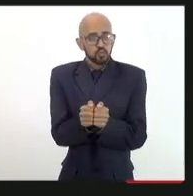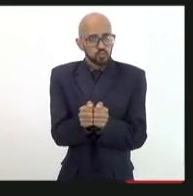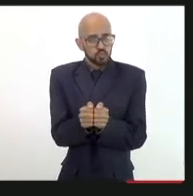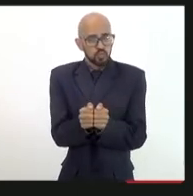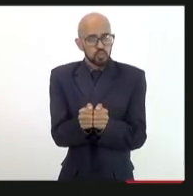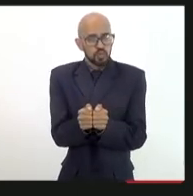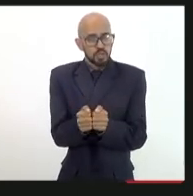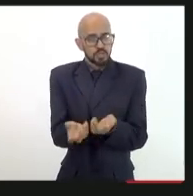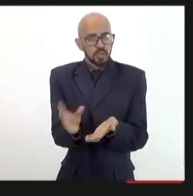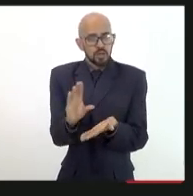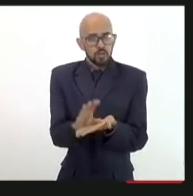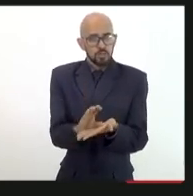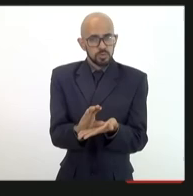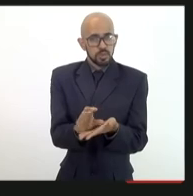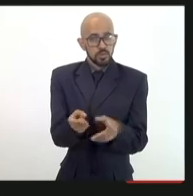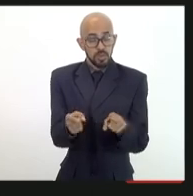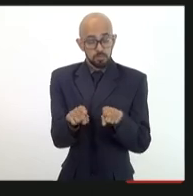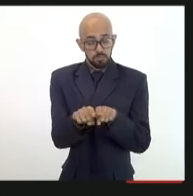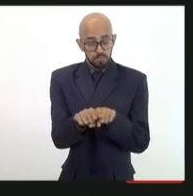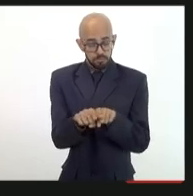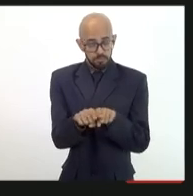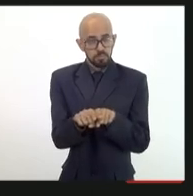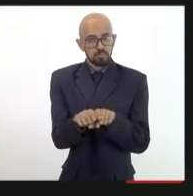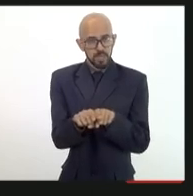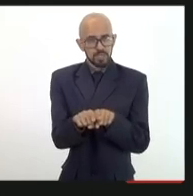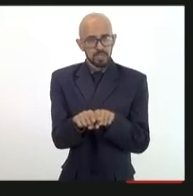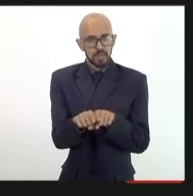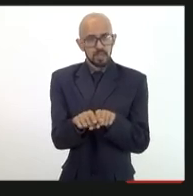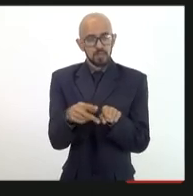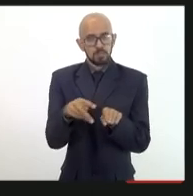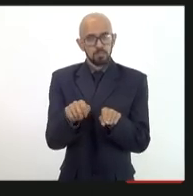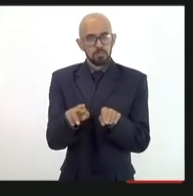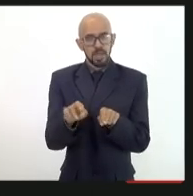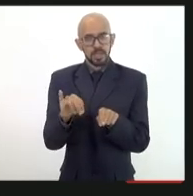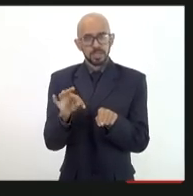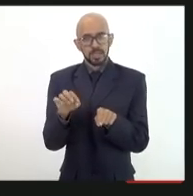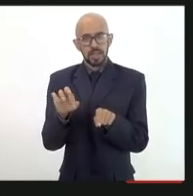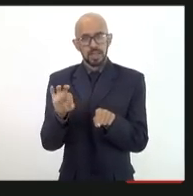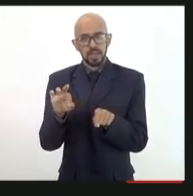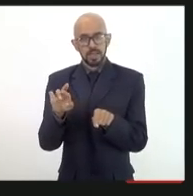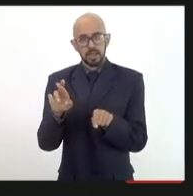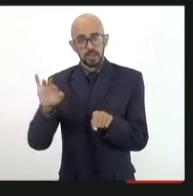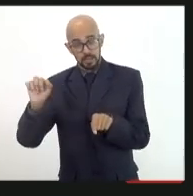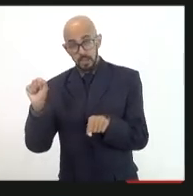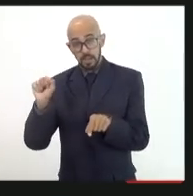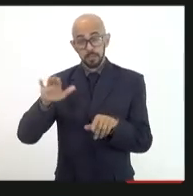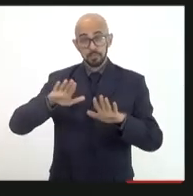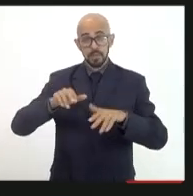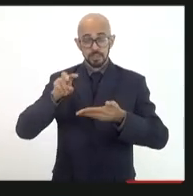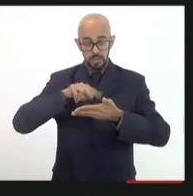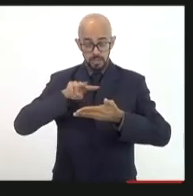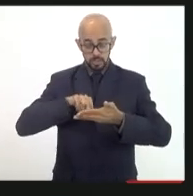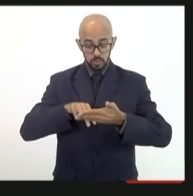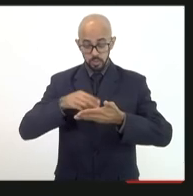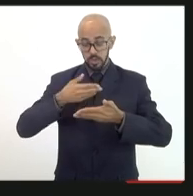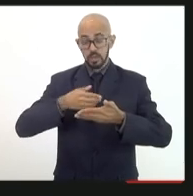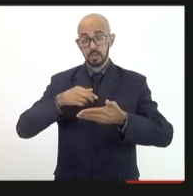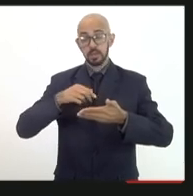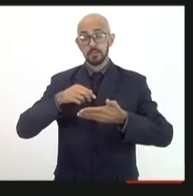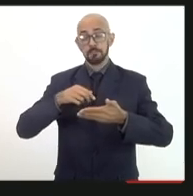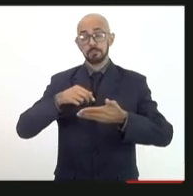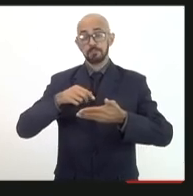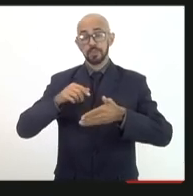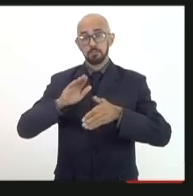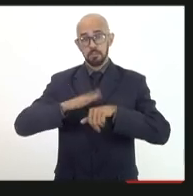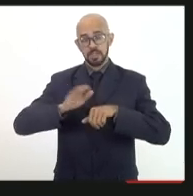pensada inicialmente e mais também a leitura mais detalhada você me coloca aqui o seguinte o representante da